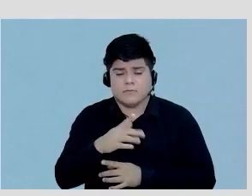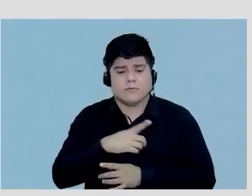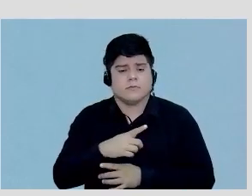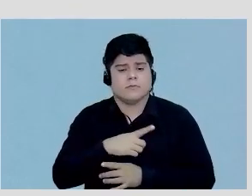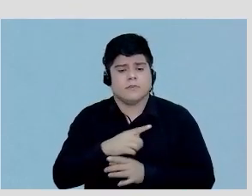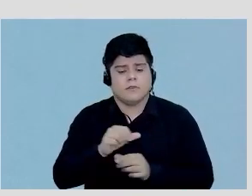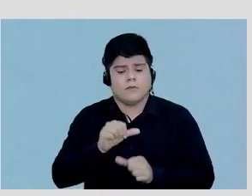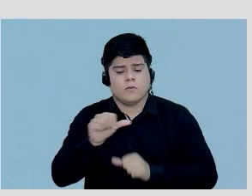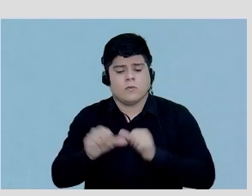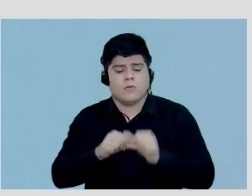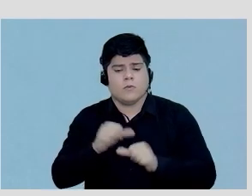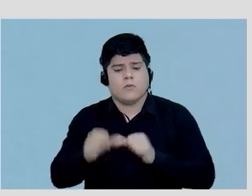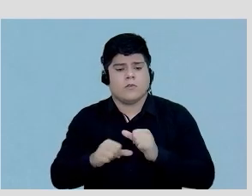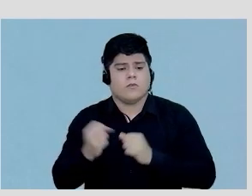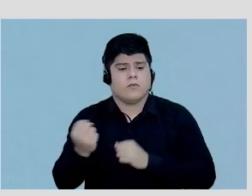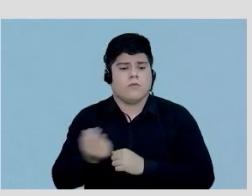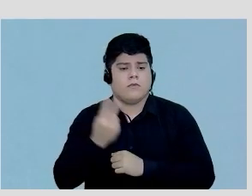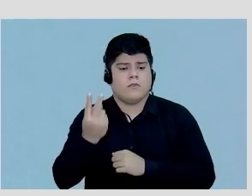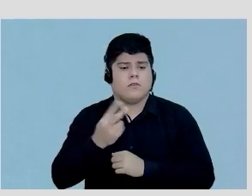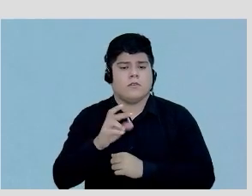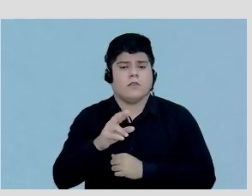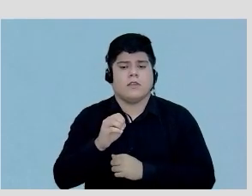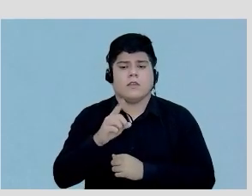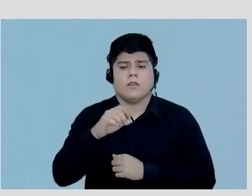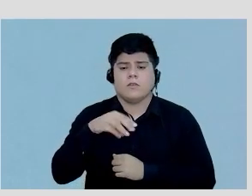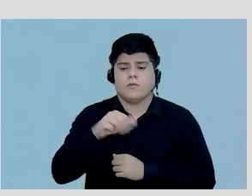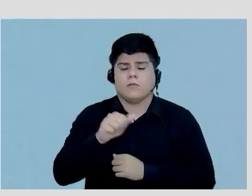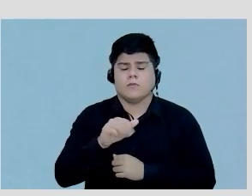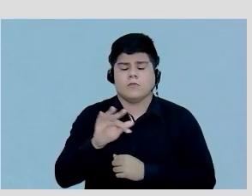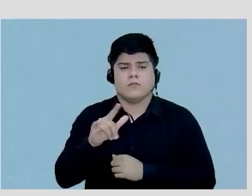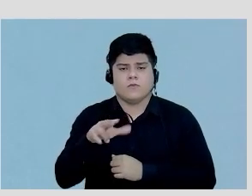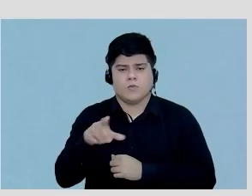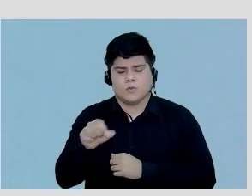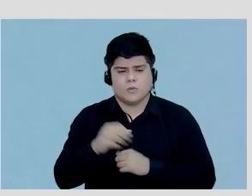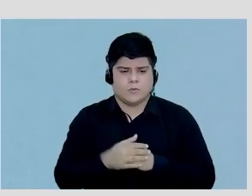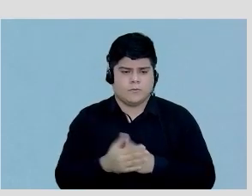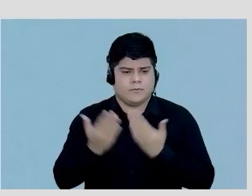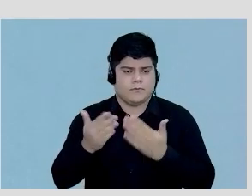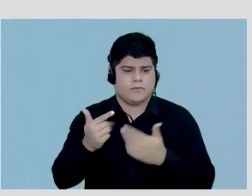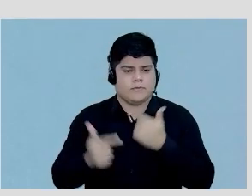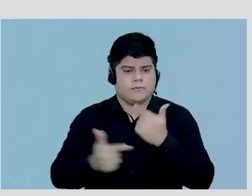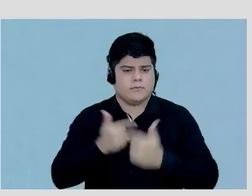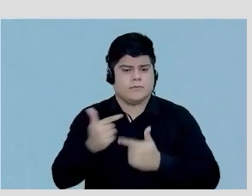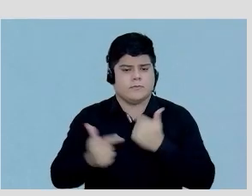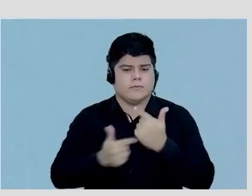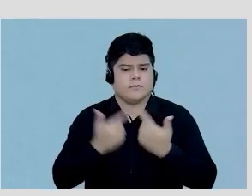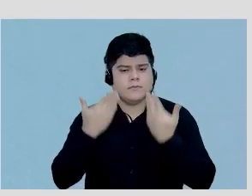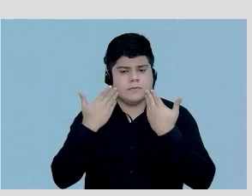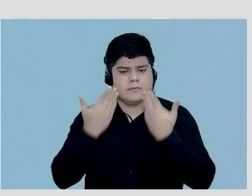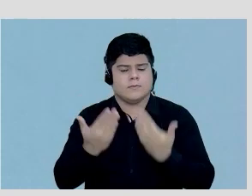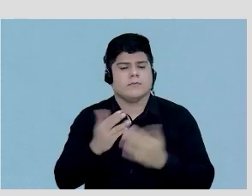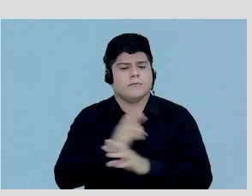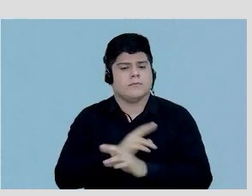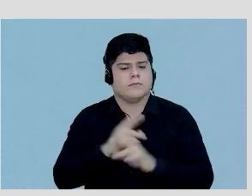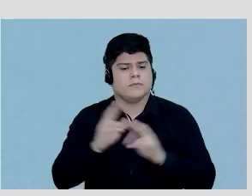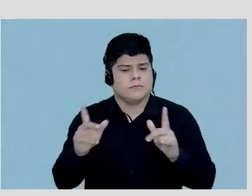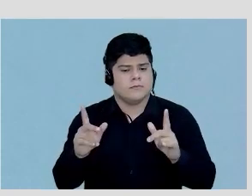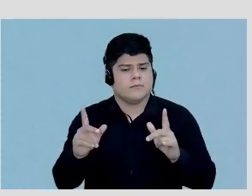reclassificados com base no valor da reserva de fluxo. Esse é o trabalho que mostra a diferença